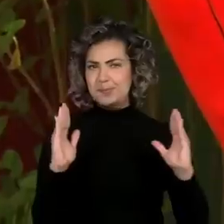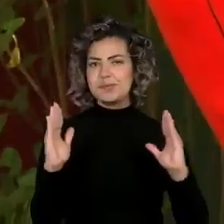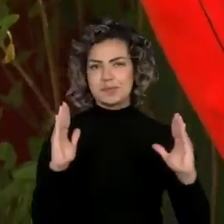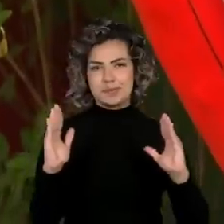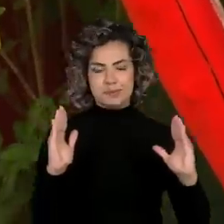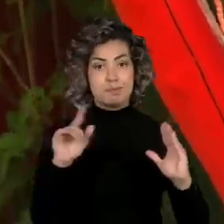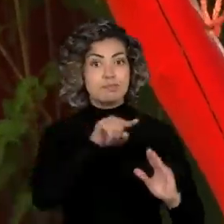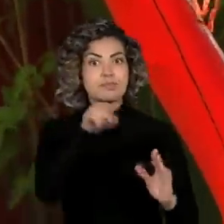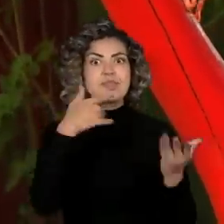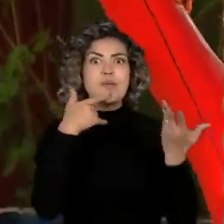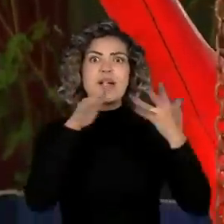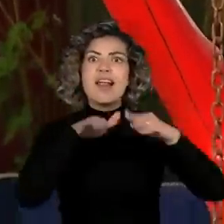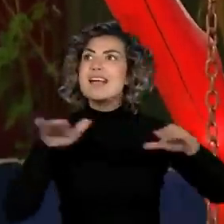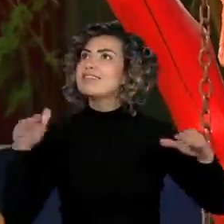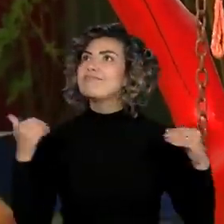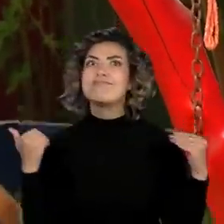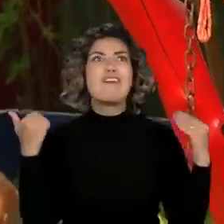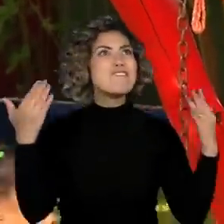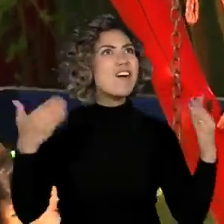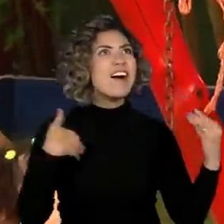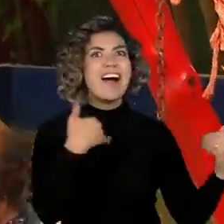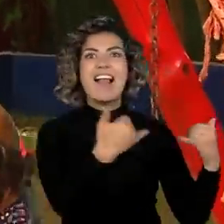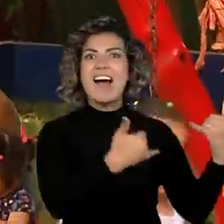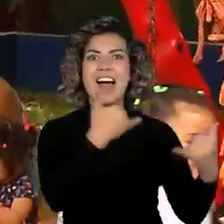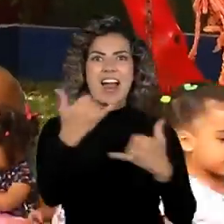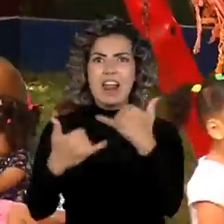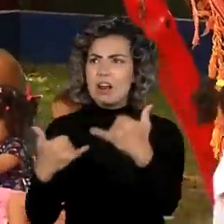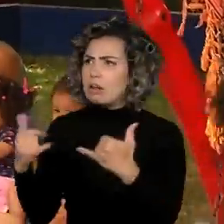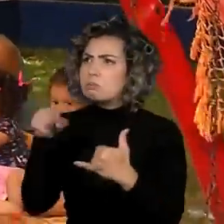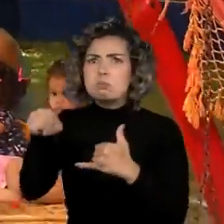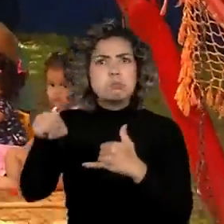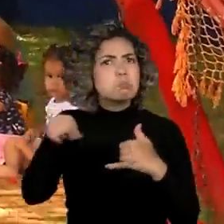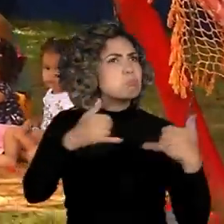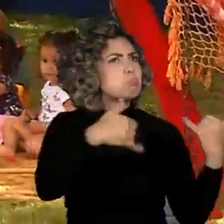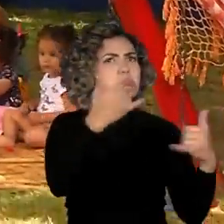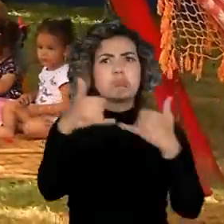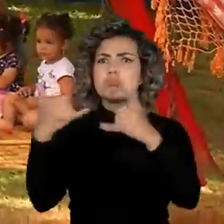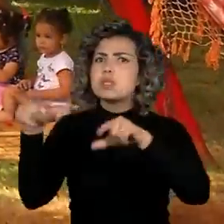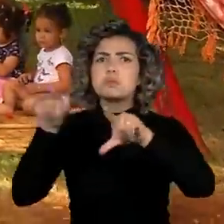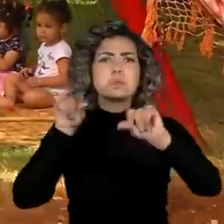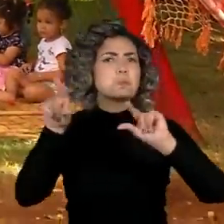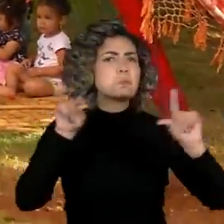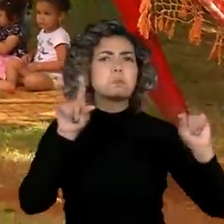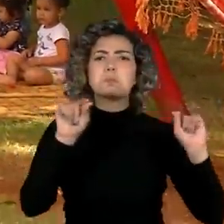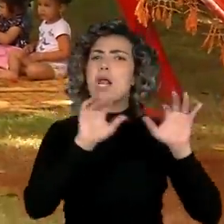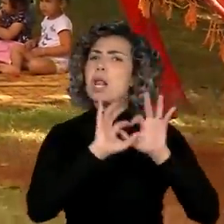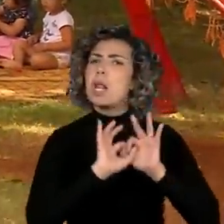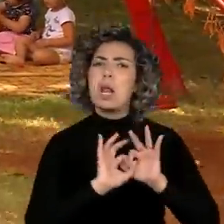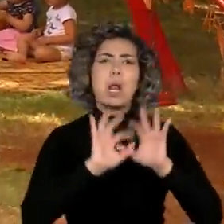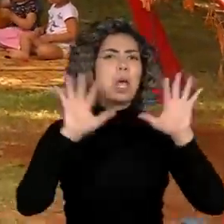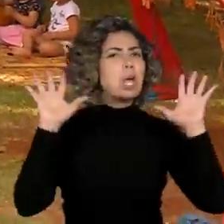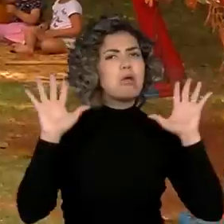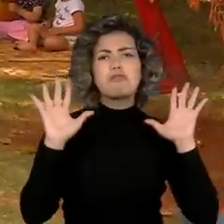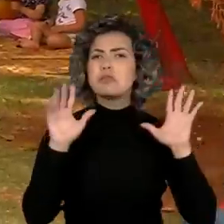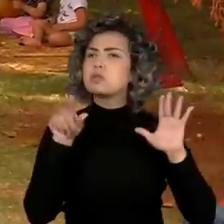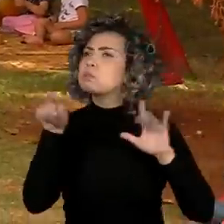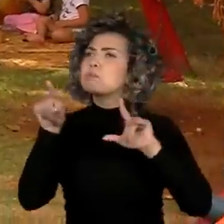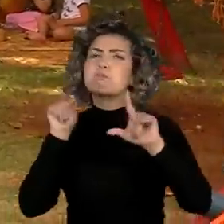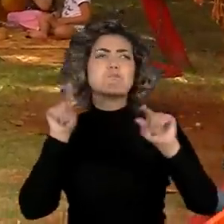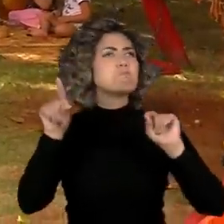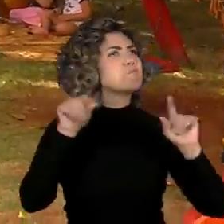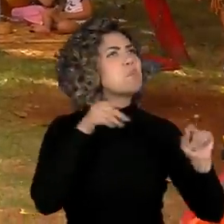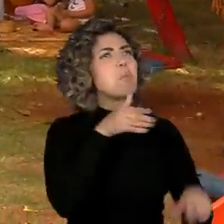Quando as crianças saem aqui para o parque, você pode ver que elas ficam super à vontade, cada uma brincando na estação que